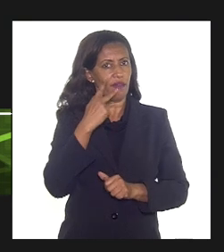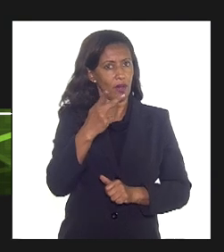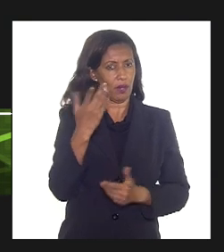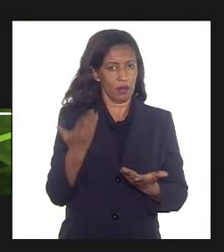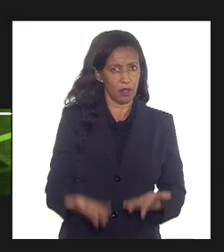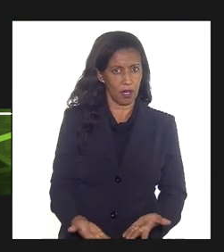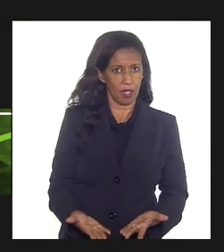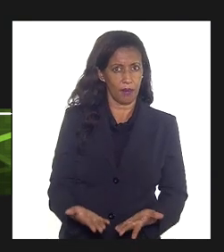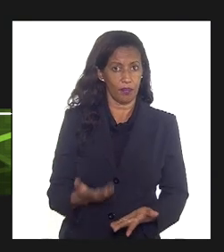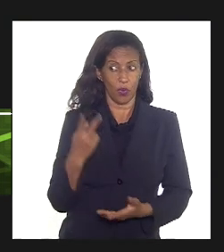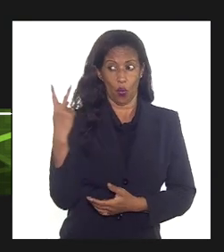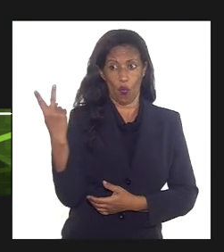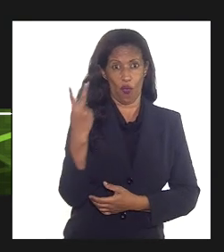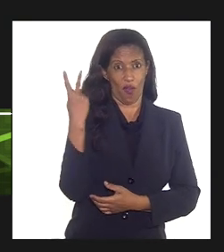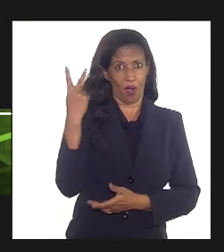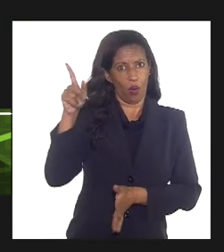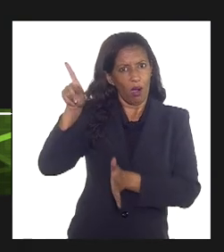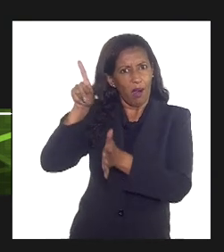o valor a bater